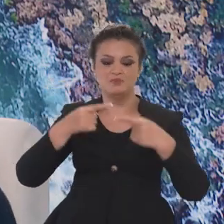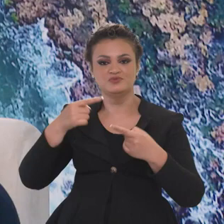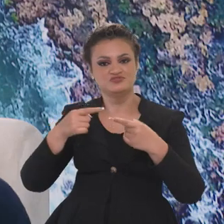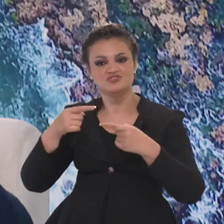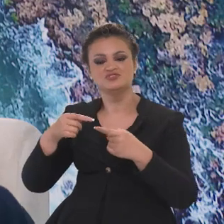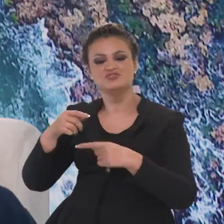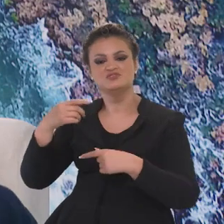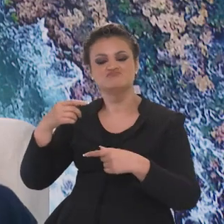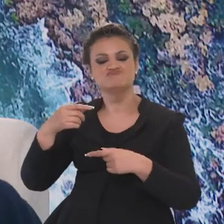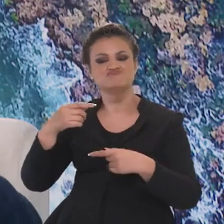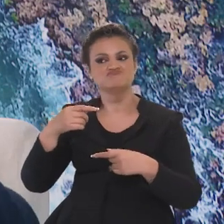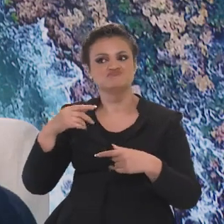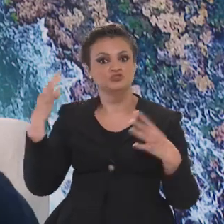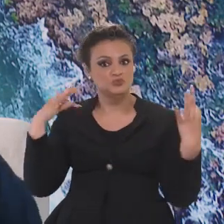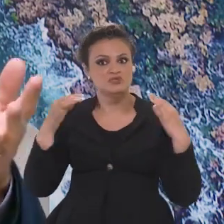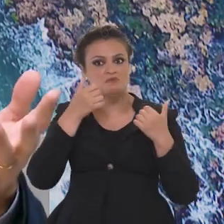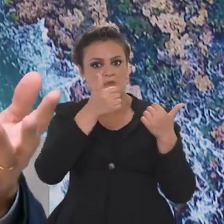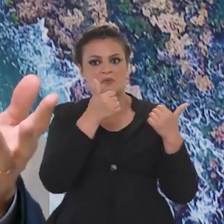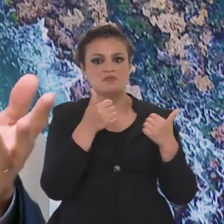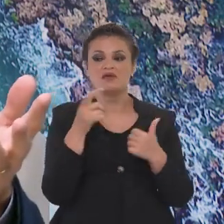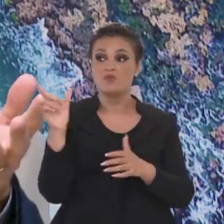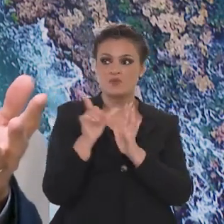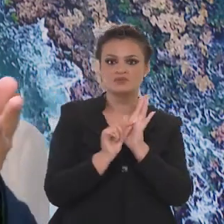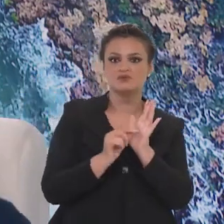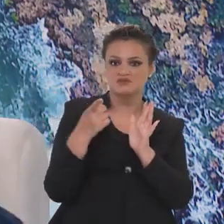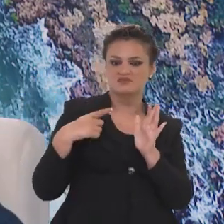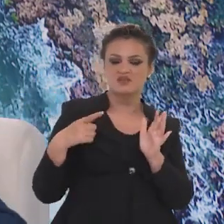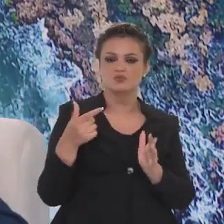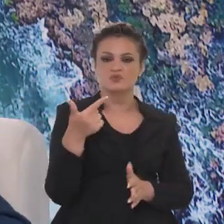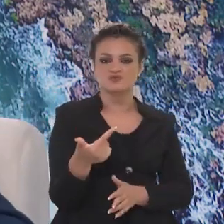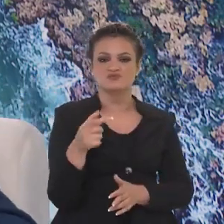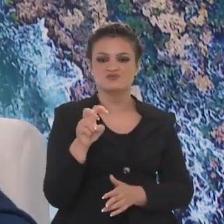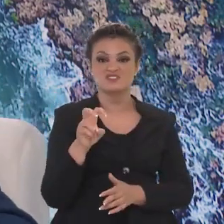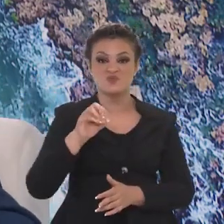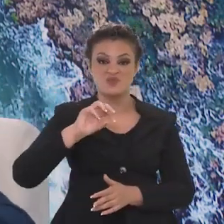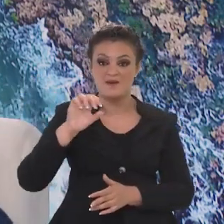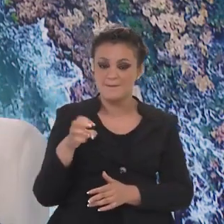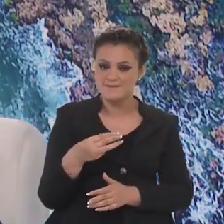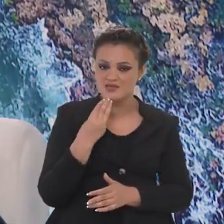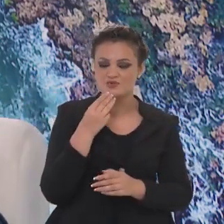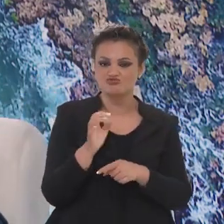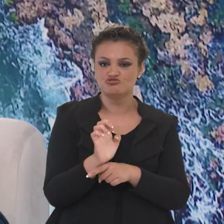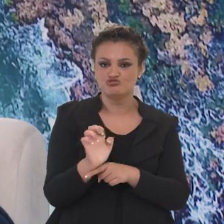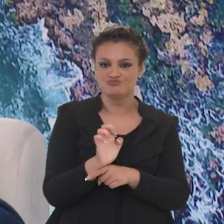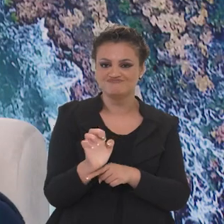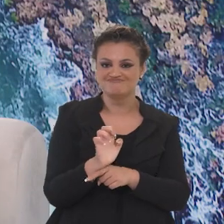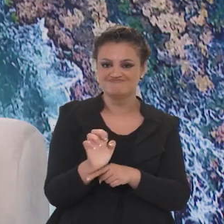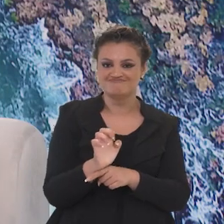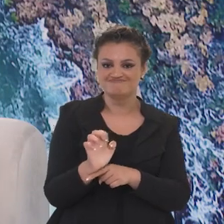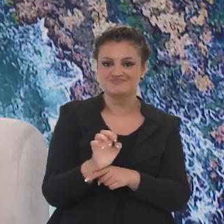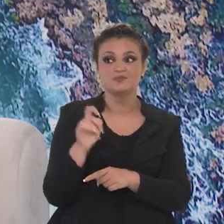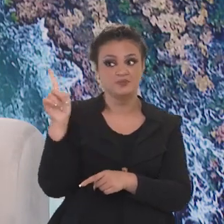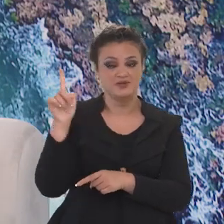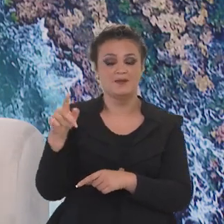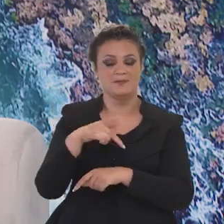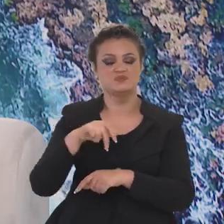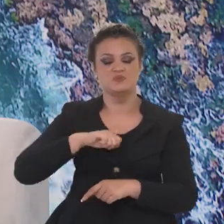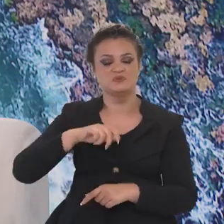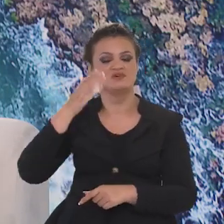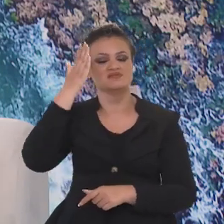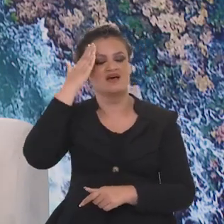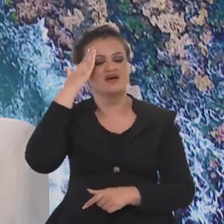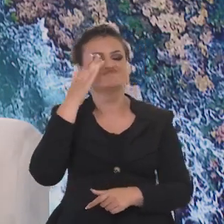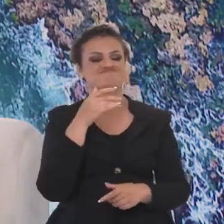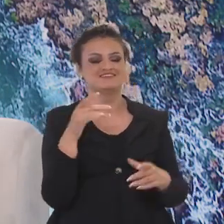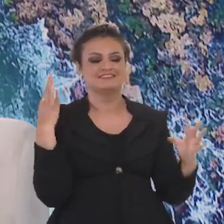política de turismo que é muito eficiente. Primeiro que a tem um orçamento para o turismo, que é 250 milhões de euros. Portugal já enxergou no turismo um